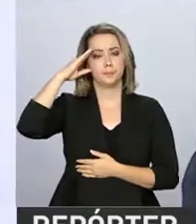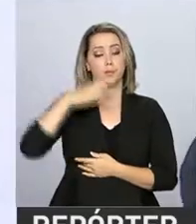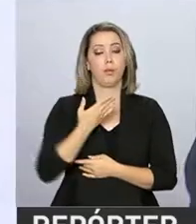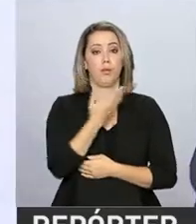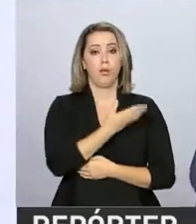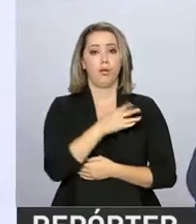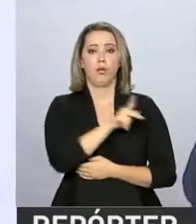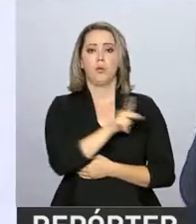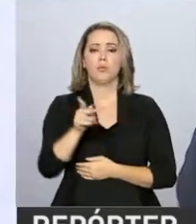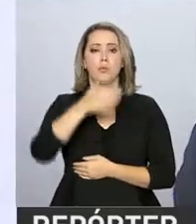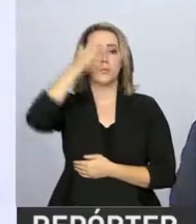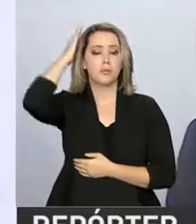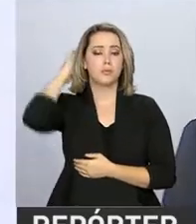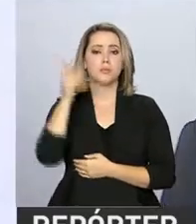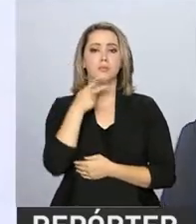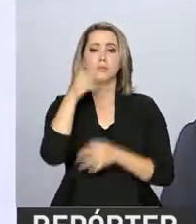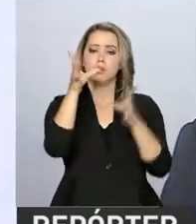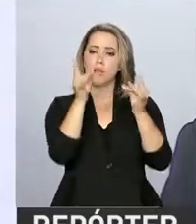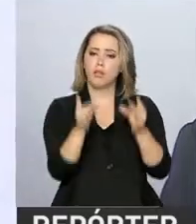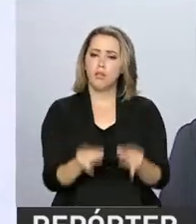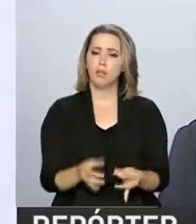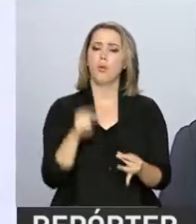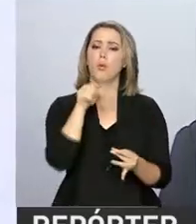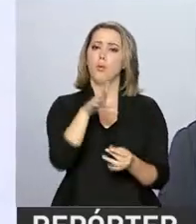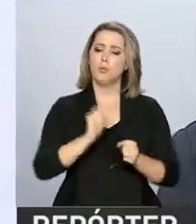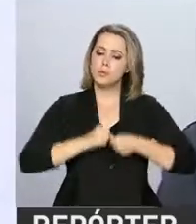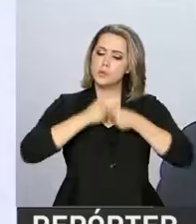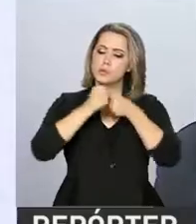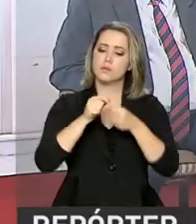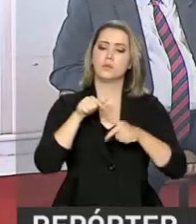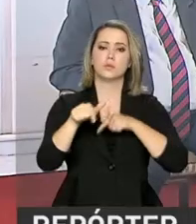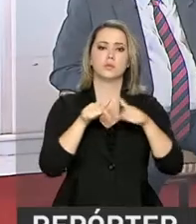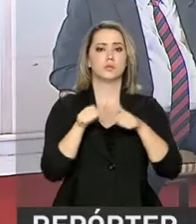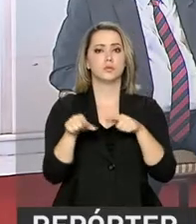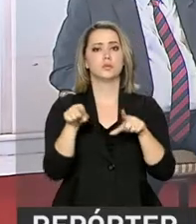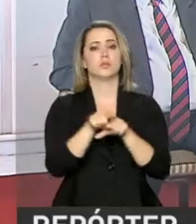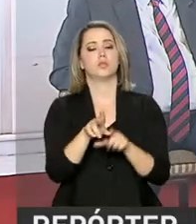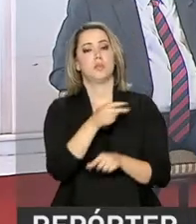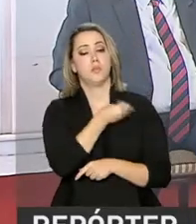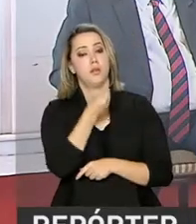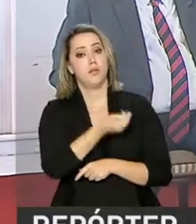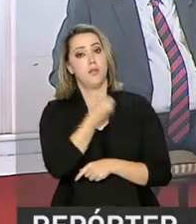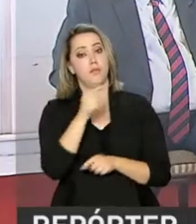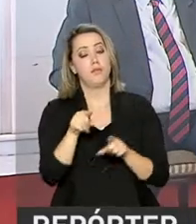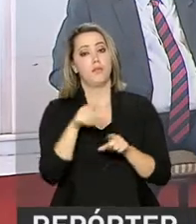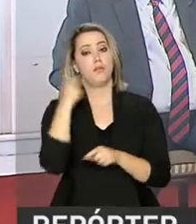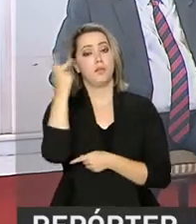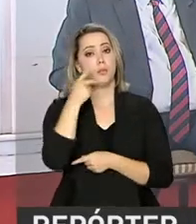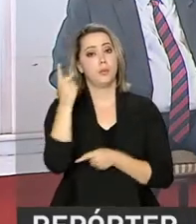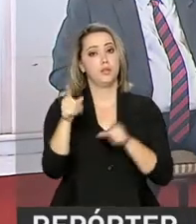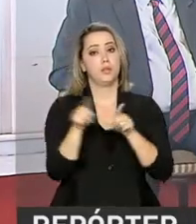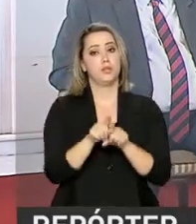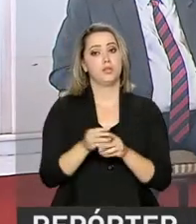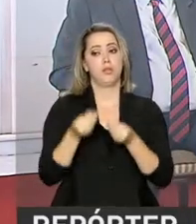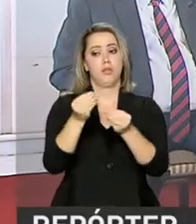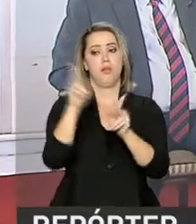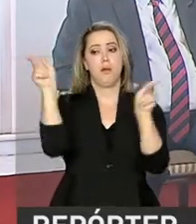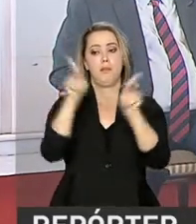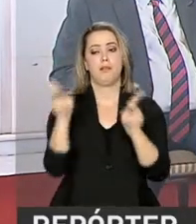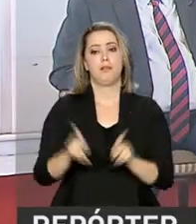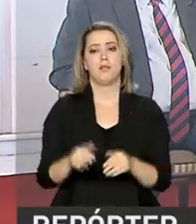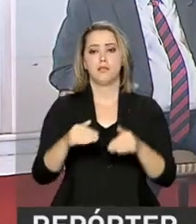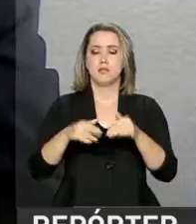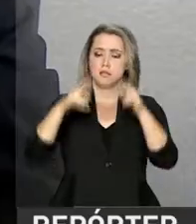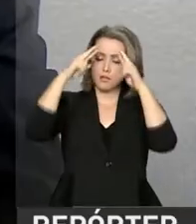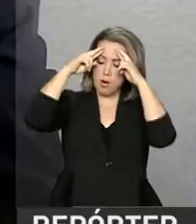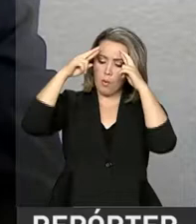O presidente Michel Temer destacou a dedicação dos militares à vida pública, à garantia da paz e ao respeito à história do